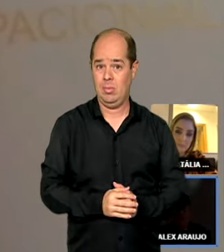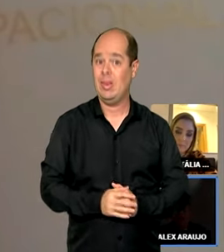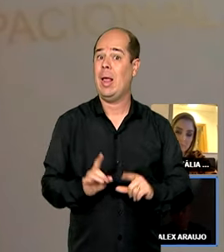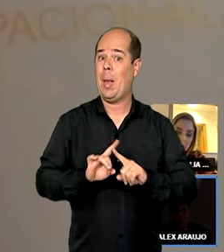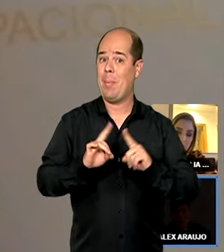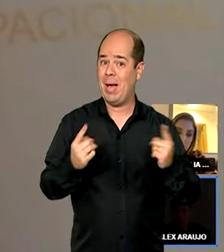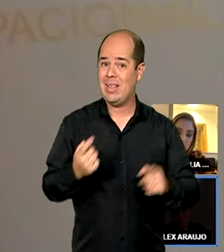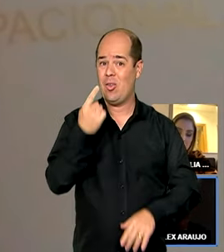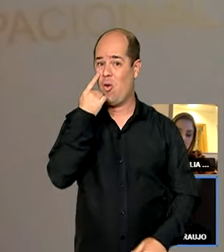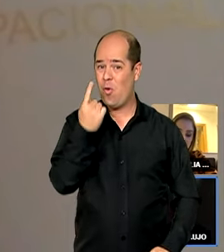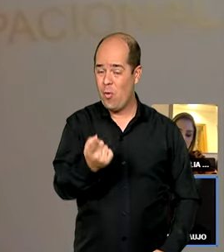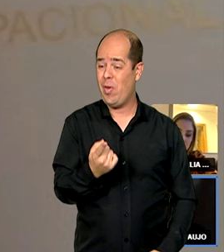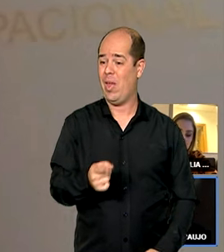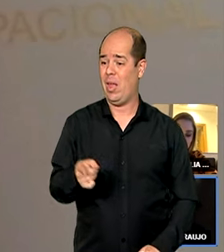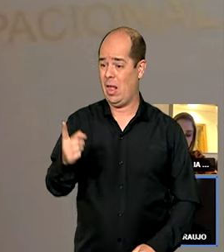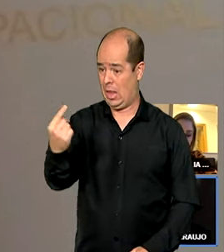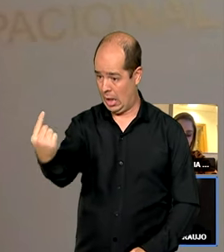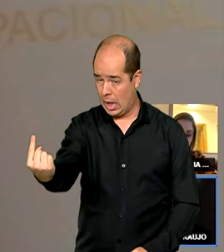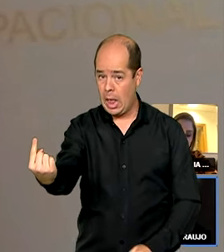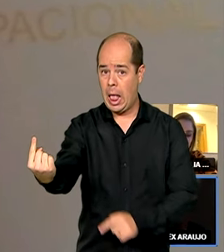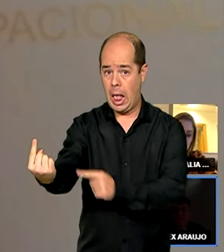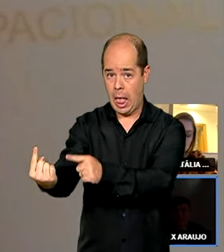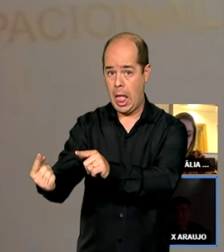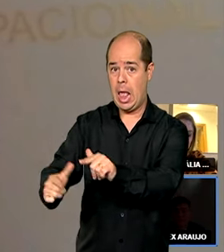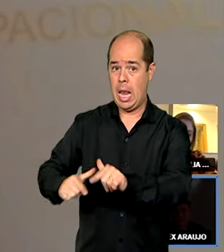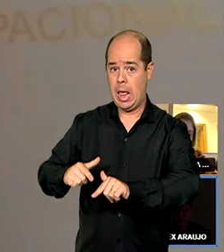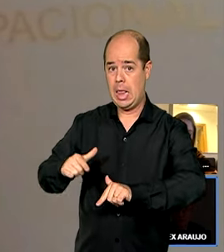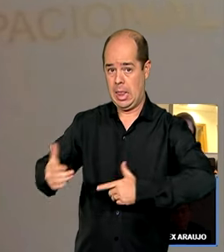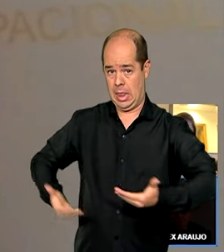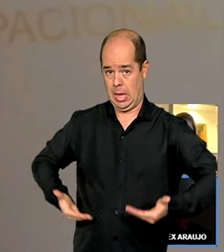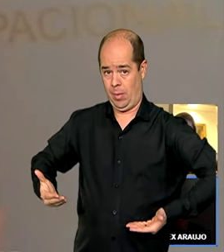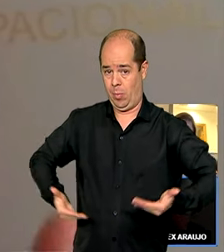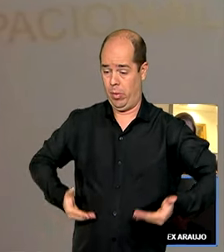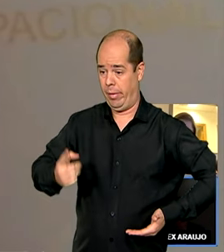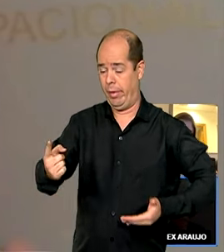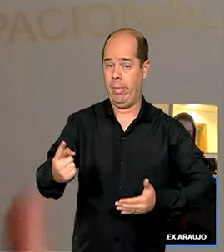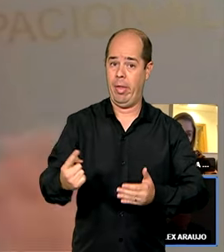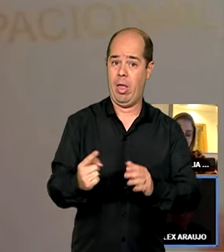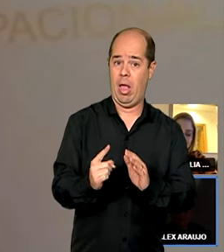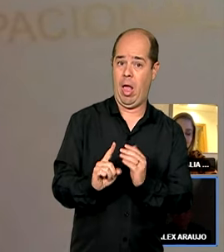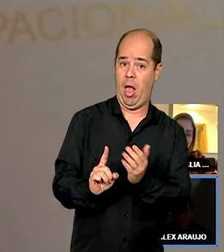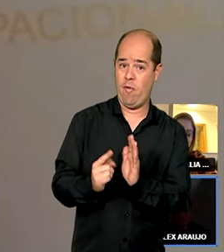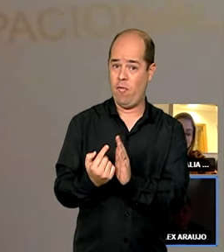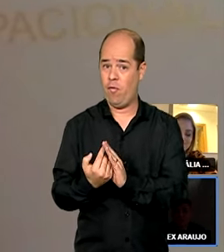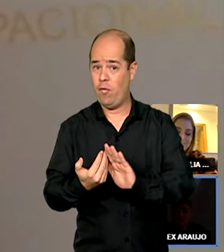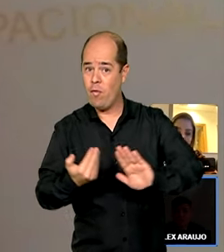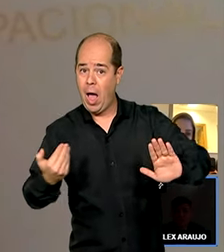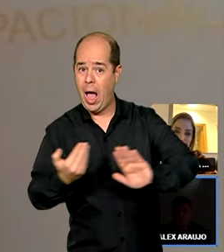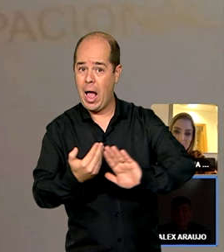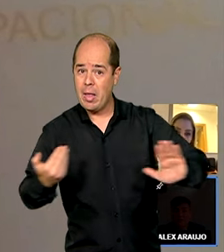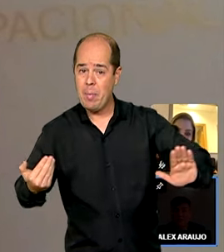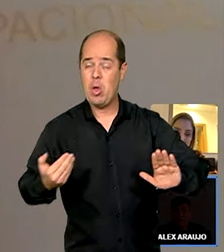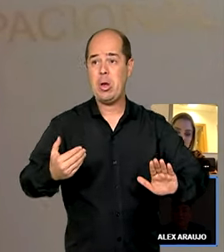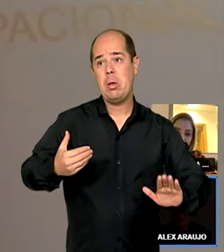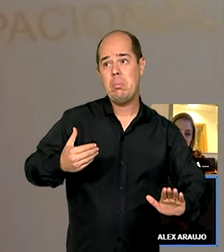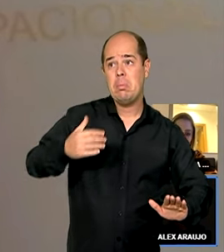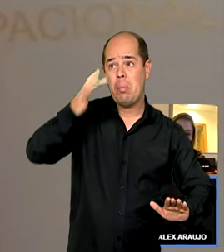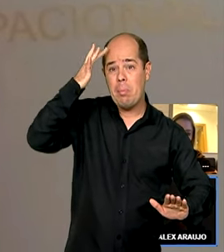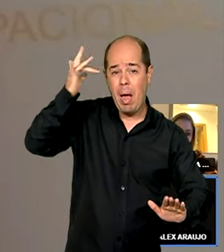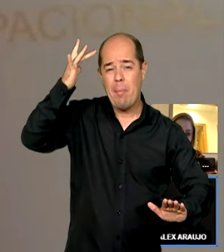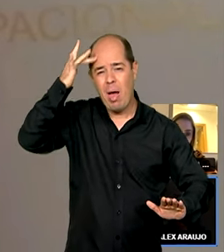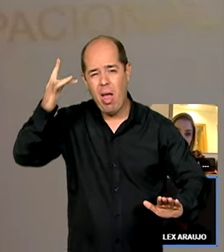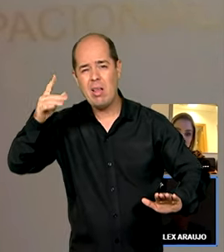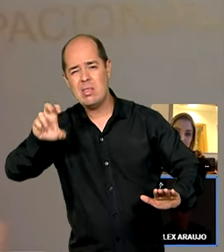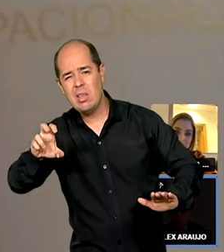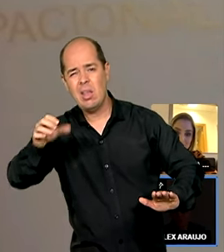dos gastos de um colaborador afastado por 5, 6, 7 dias, você começa a entender que é